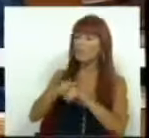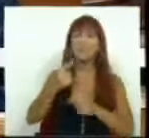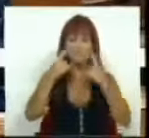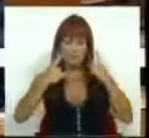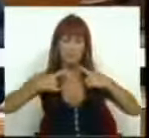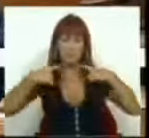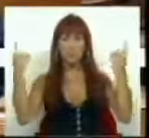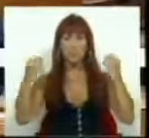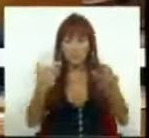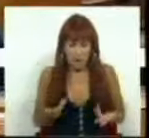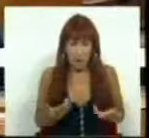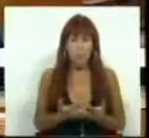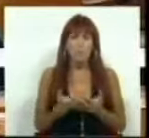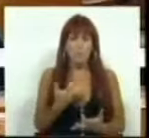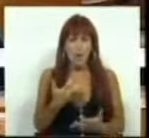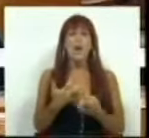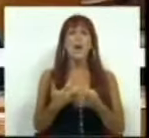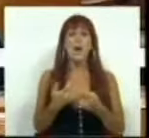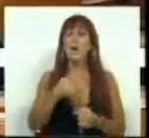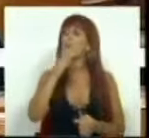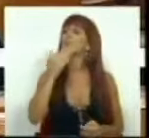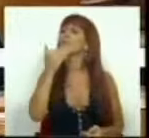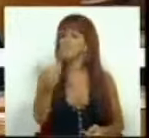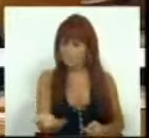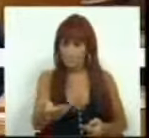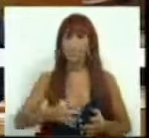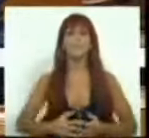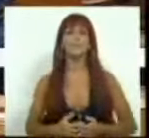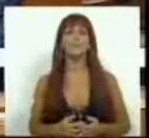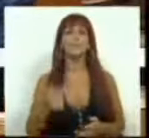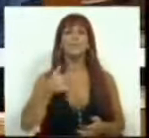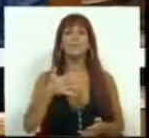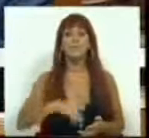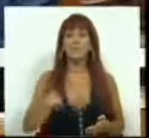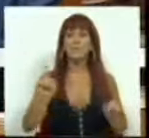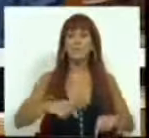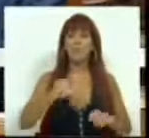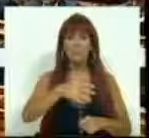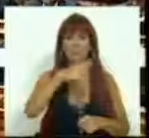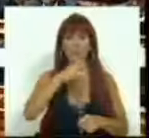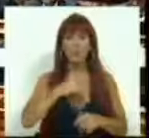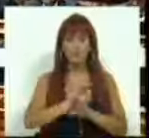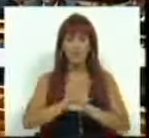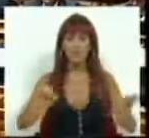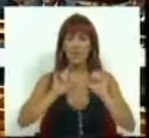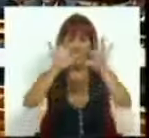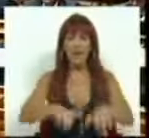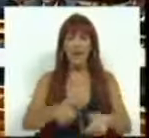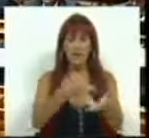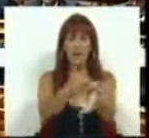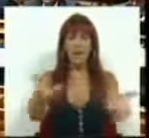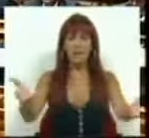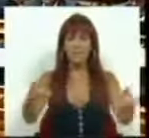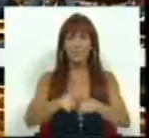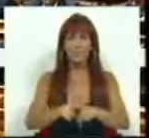publicamente aqui sublinho e agradeço. Quero, aliás, comunicar formalmente a esta Câmara